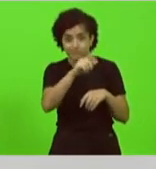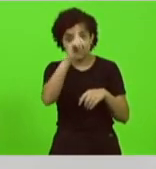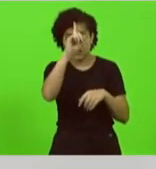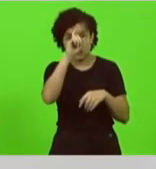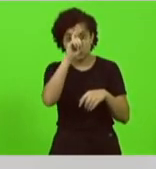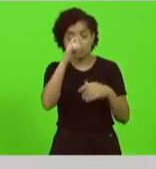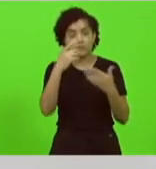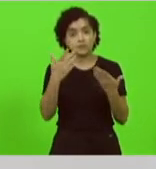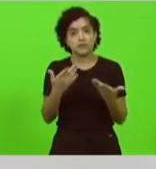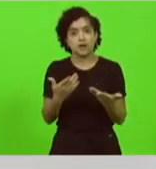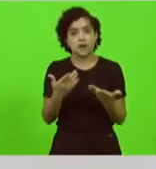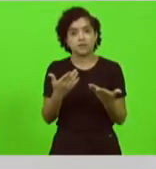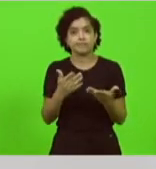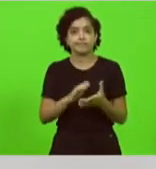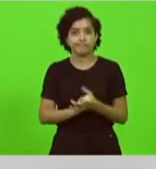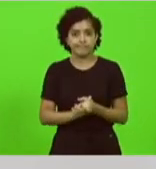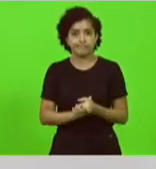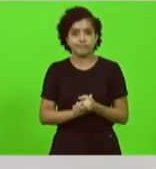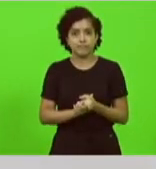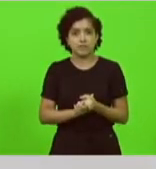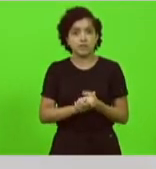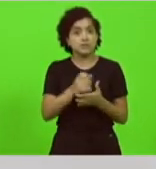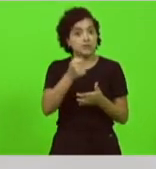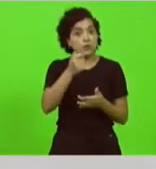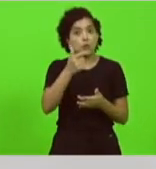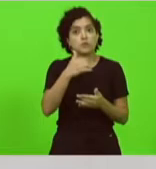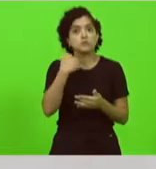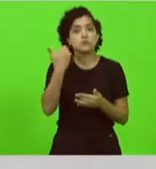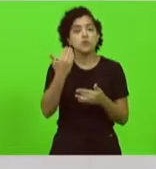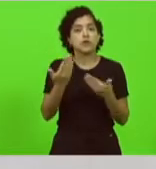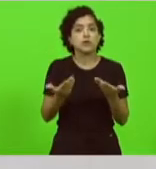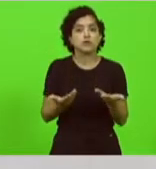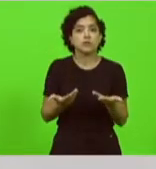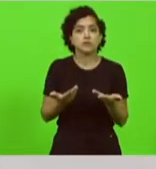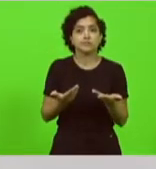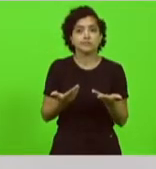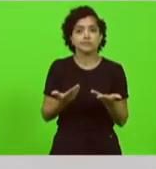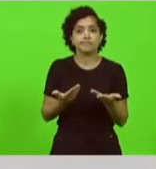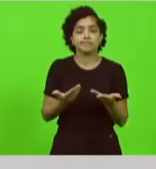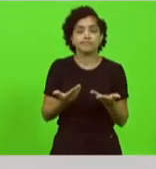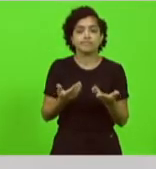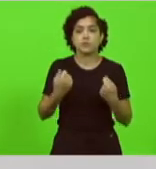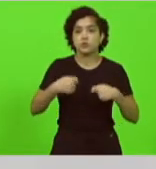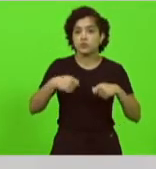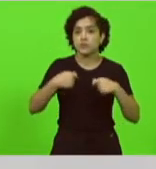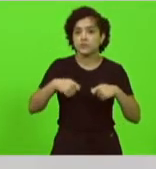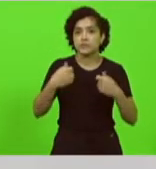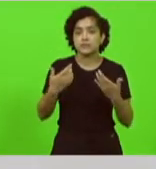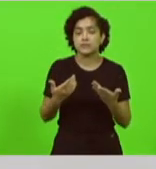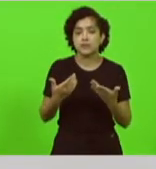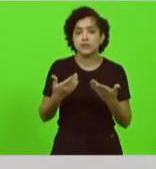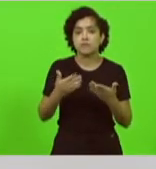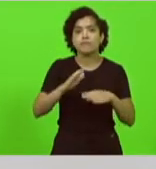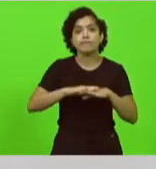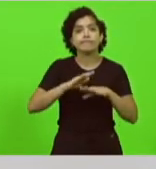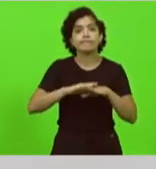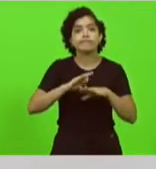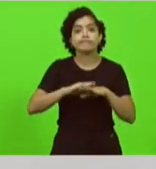desesperado com o irmão dele morrendo na cama de hospital nós temos que dar uma resposta para ele o que essa casa vai fazer